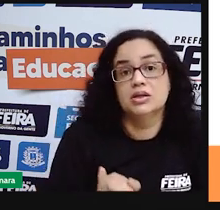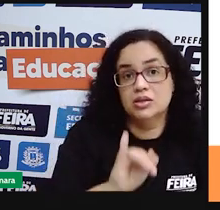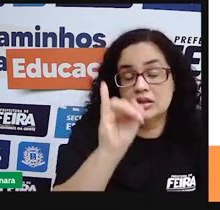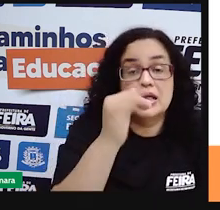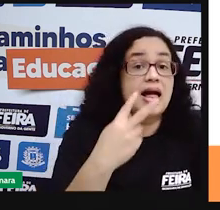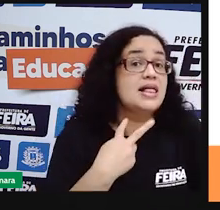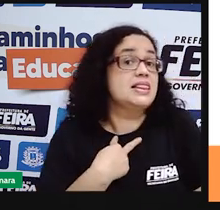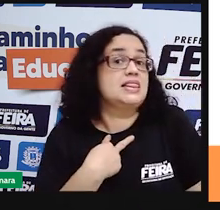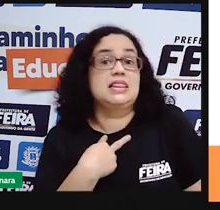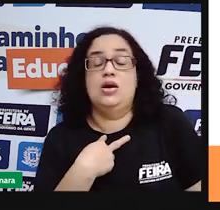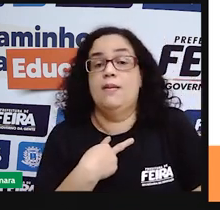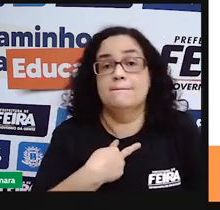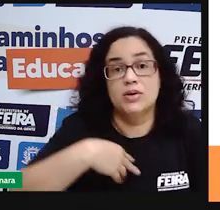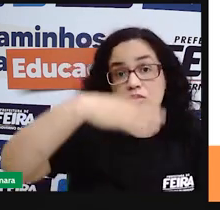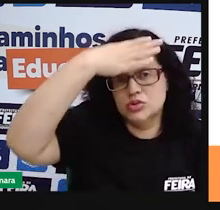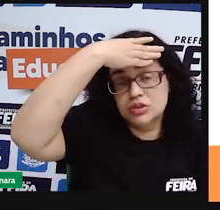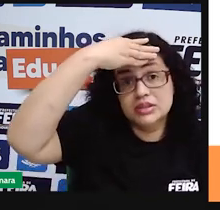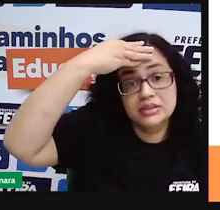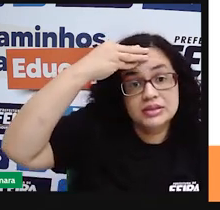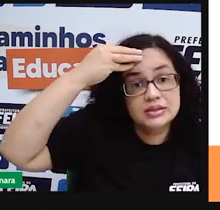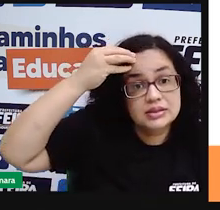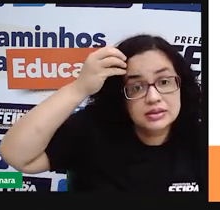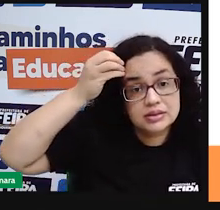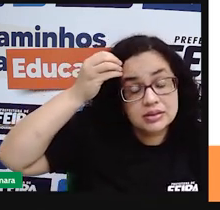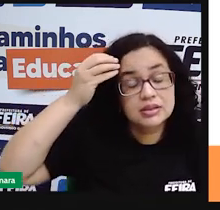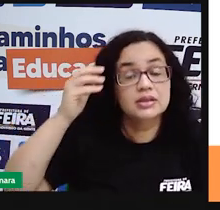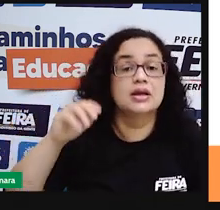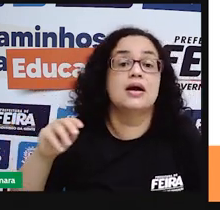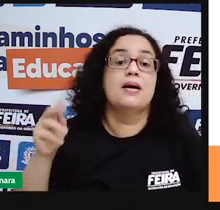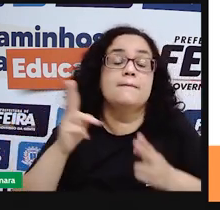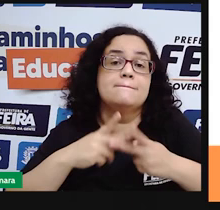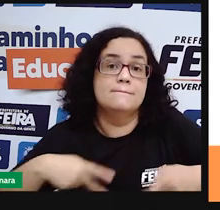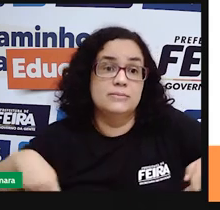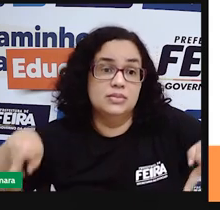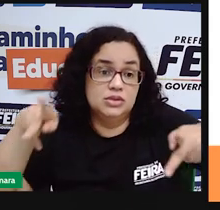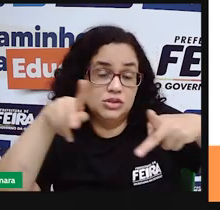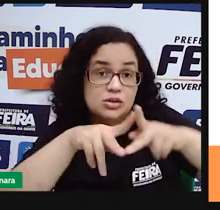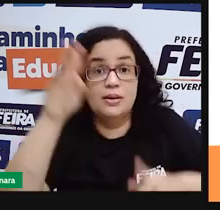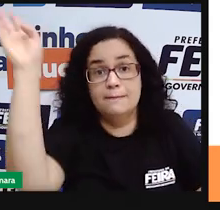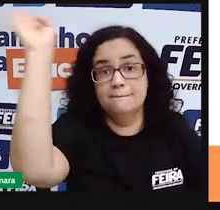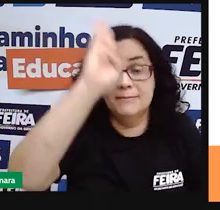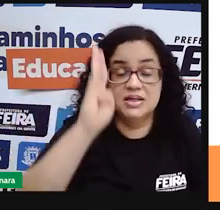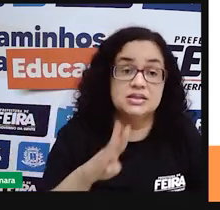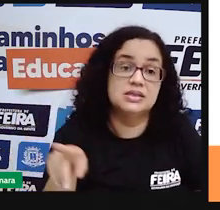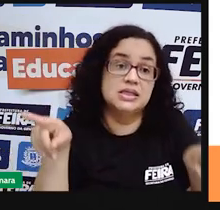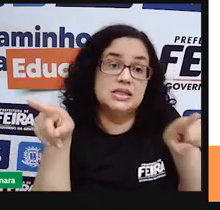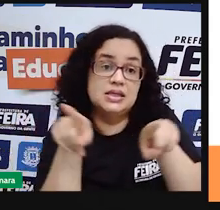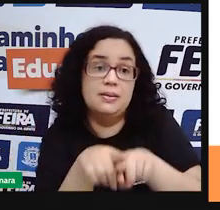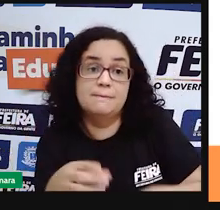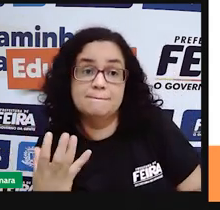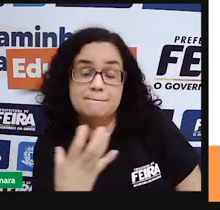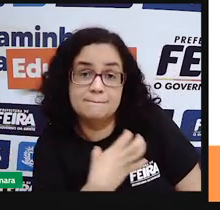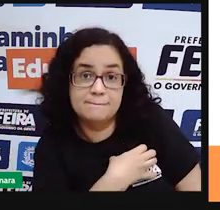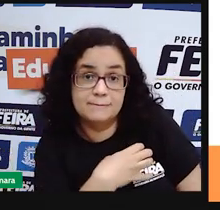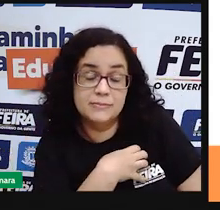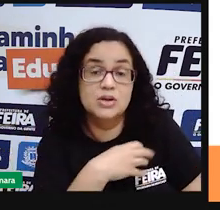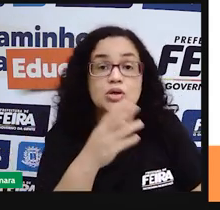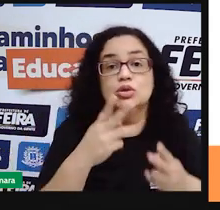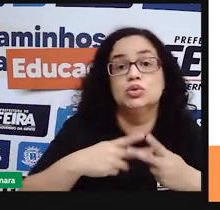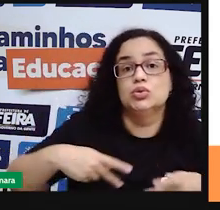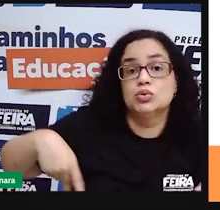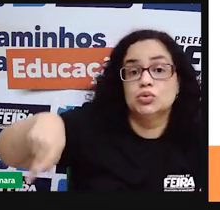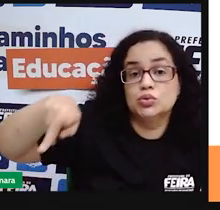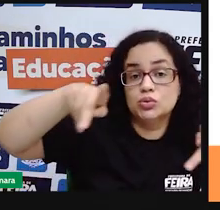esquecer que a população, tanto brasileira, né? Quanto baiana, receberam aí influências de outros povos também, de outras